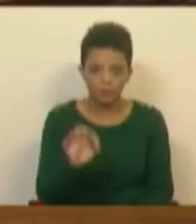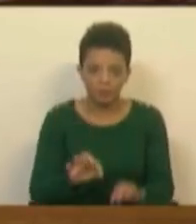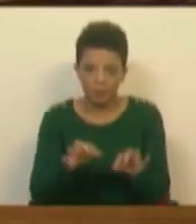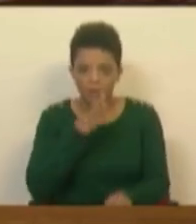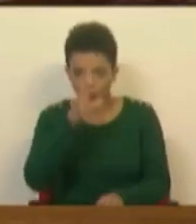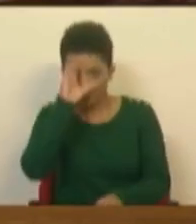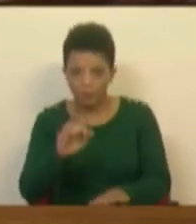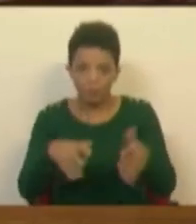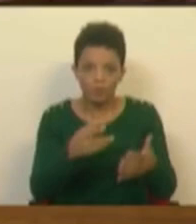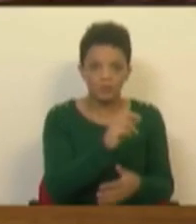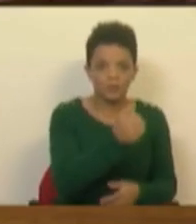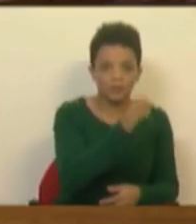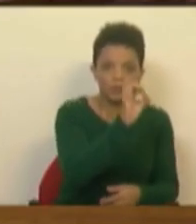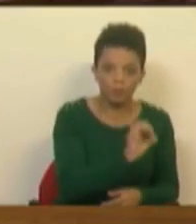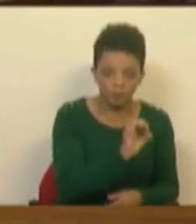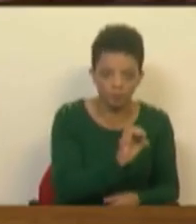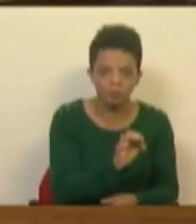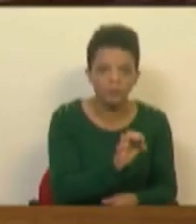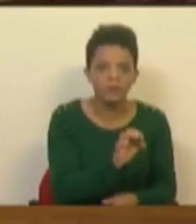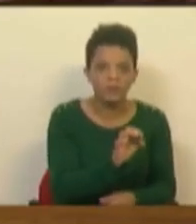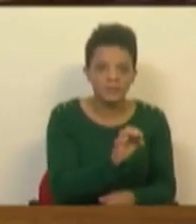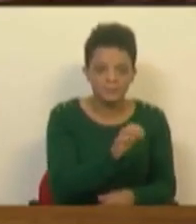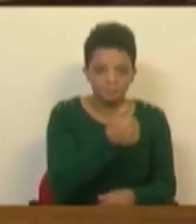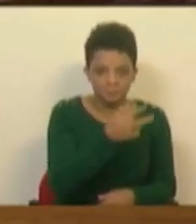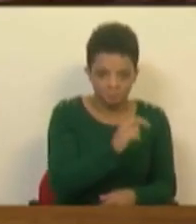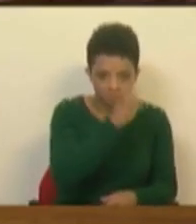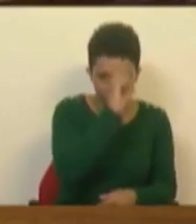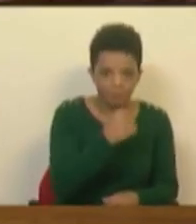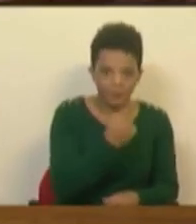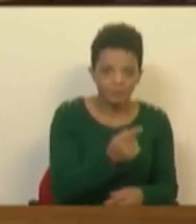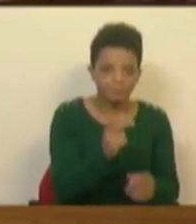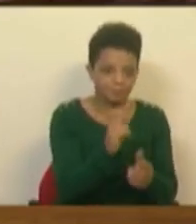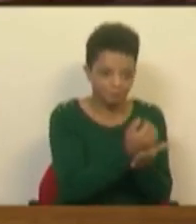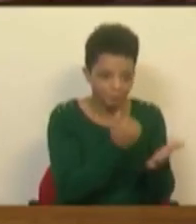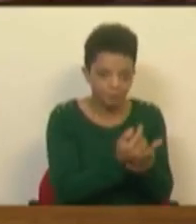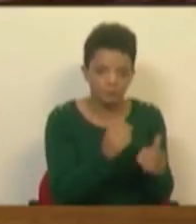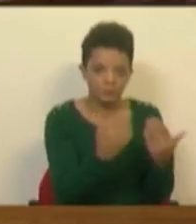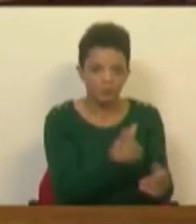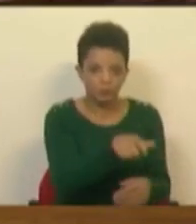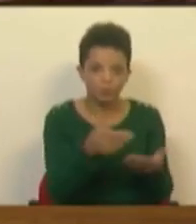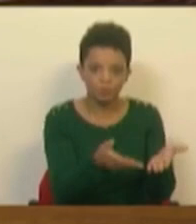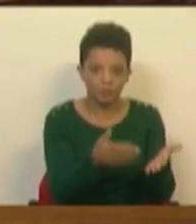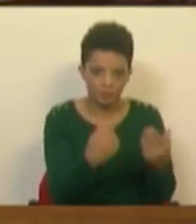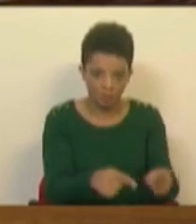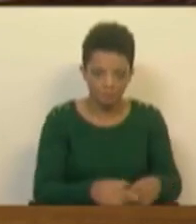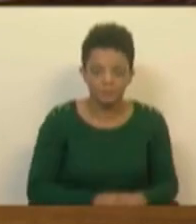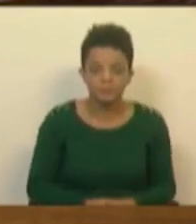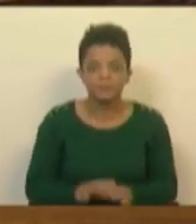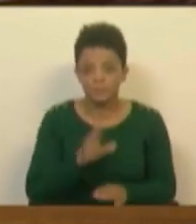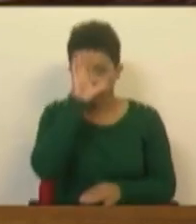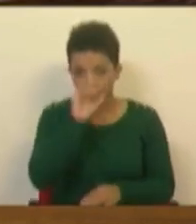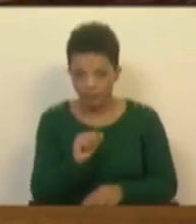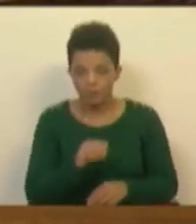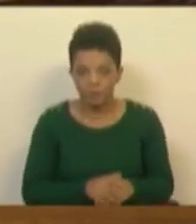diz o Governo, ou 35%, como diz o LIVRE, recursos que podem ser colocados ao serviço daqueles que mais precisam. Mas, acima de tudo, o Governo